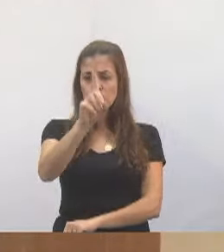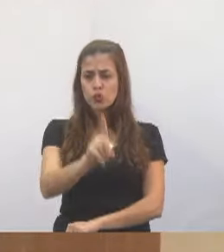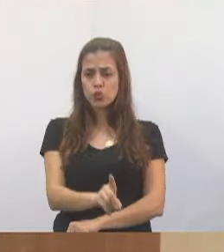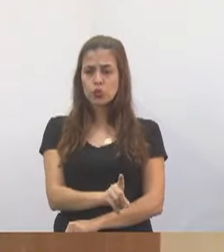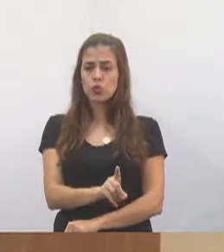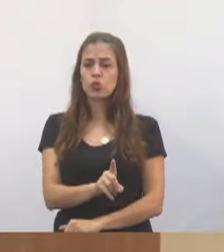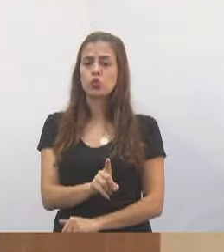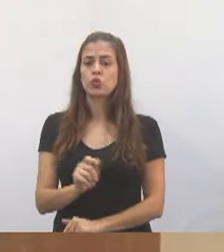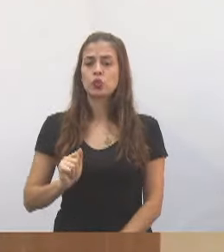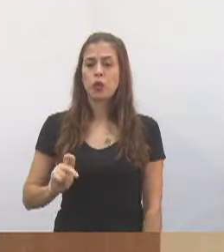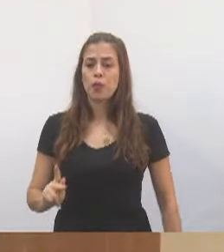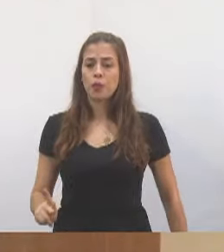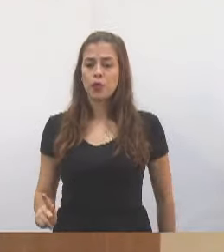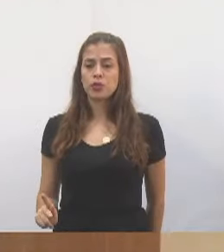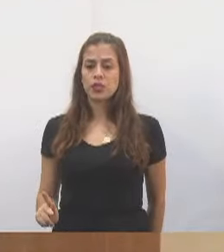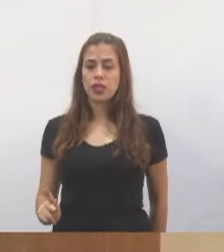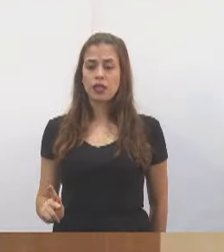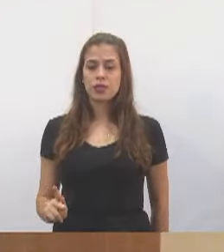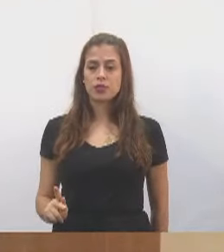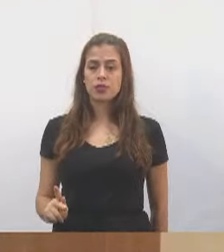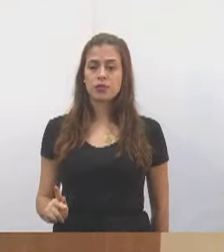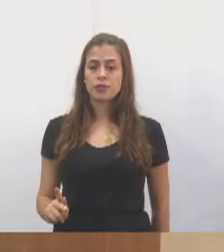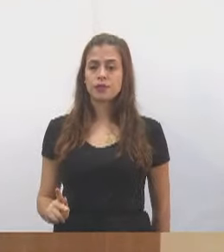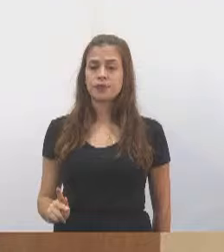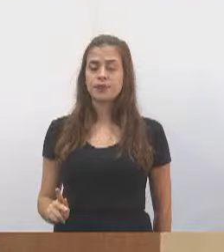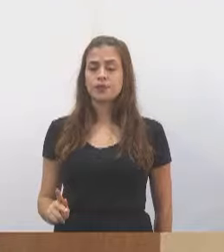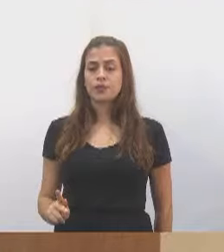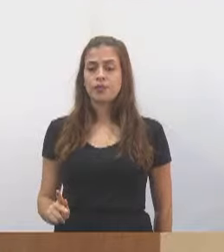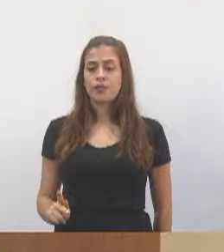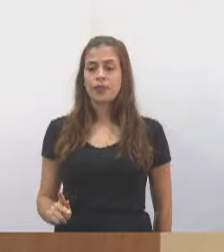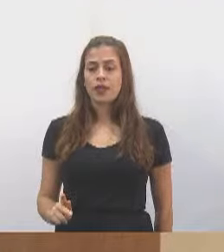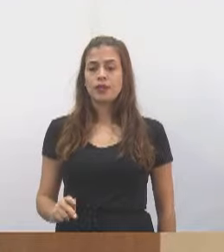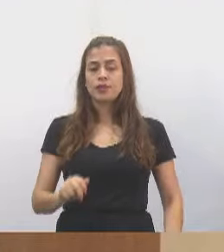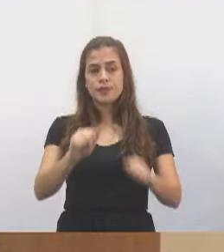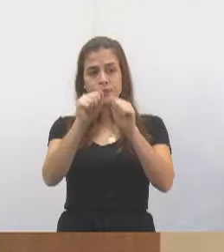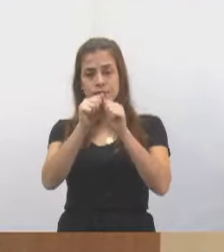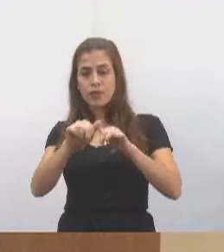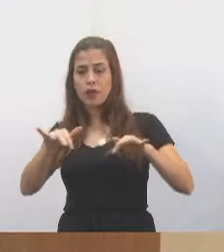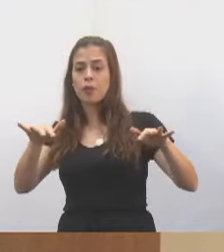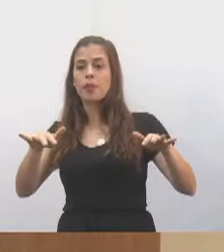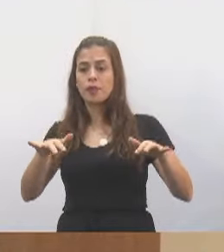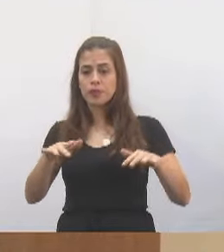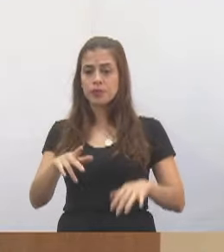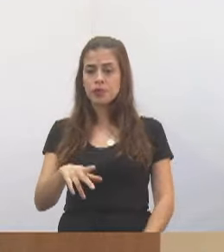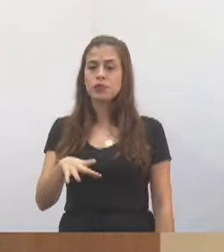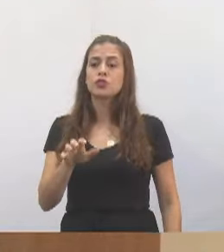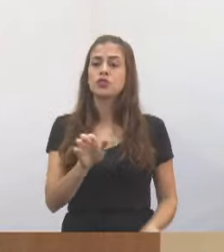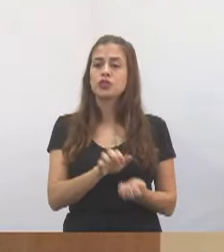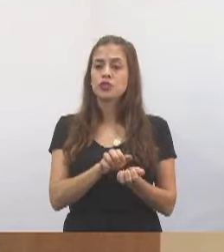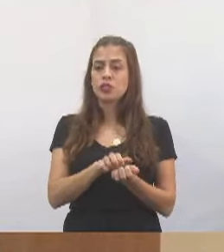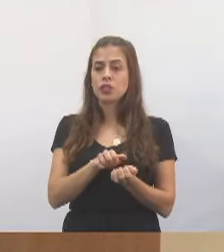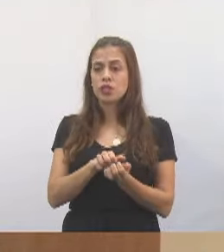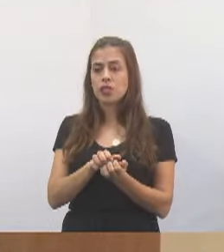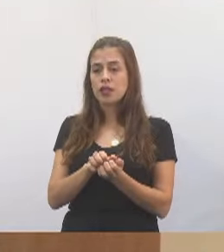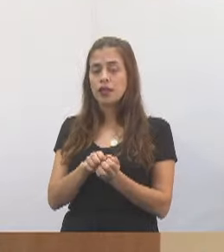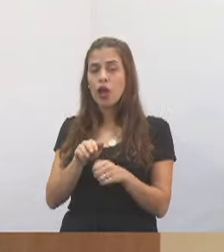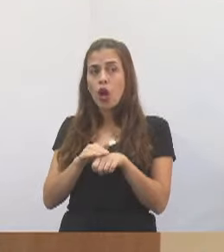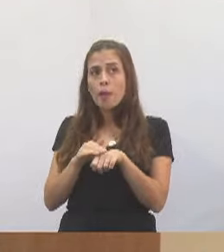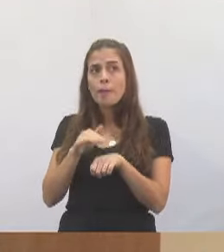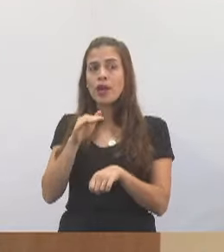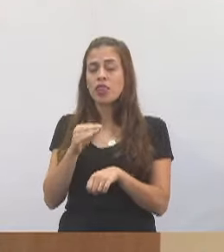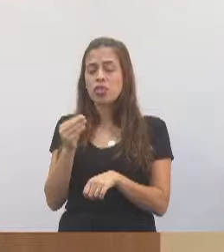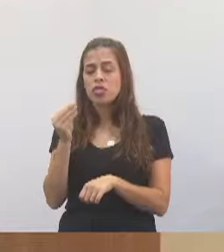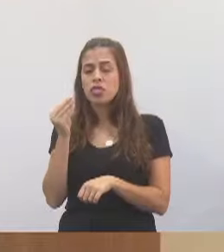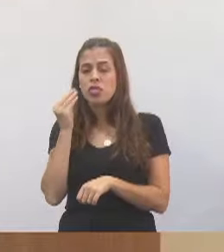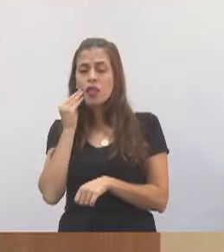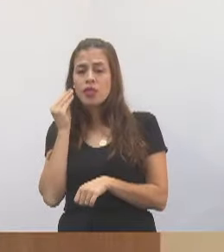dos nossos aposentados e aposentadas, servidores públicos do município de Jacareí. É mais uma tentativa, primeiro foi encaminhar